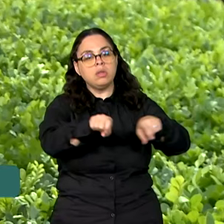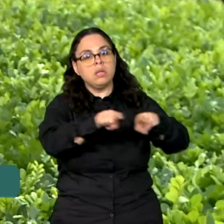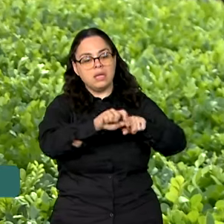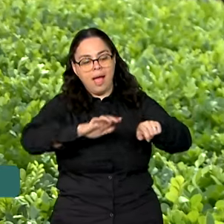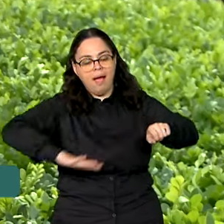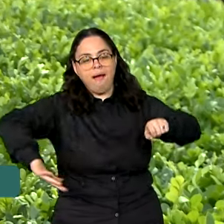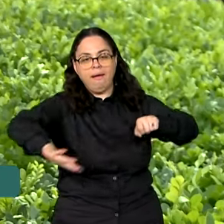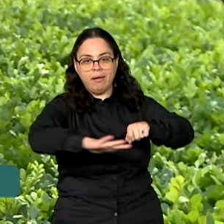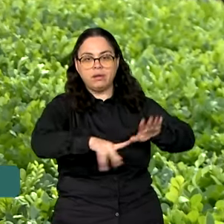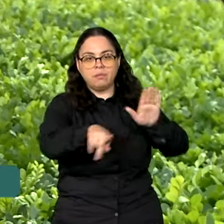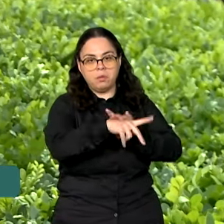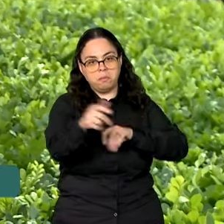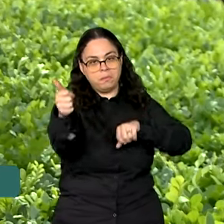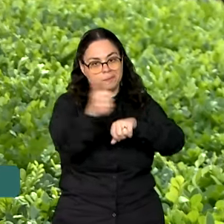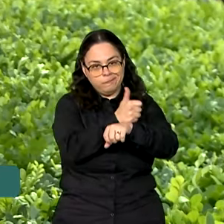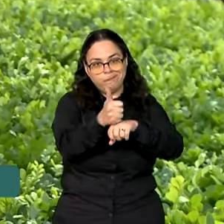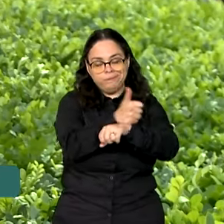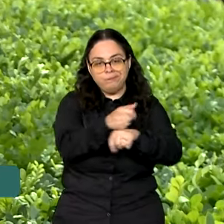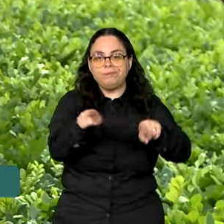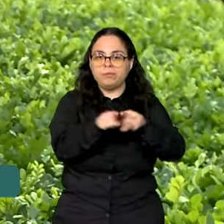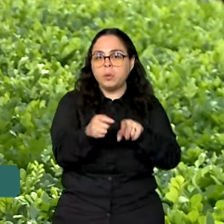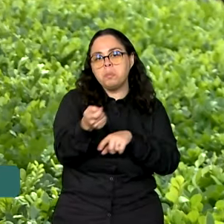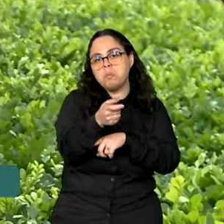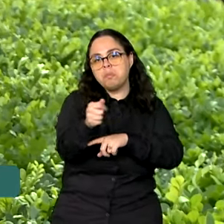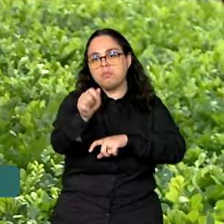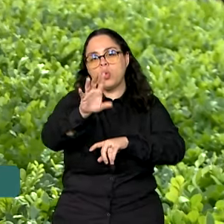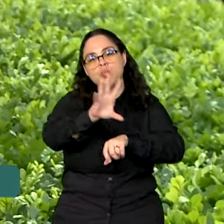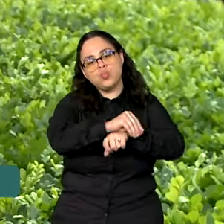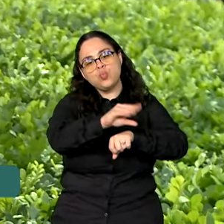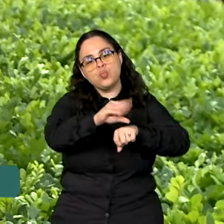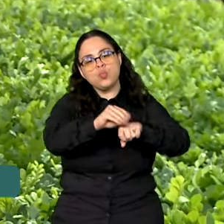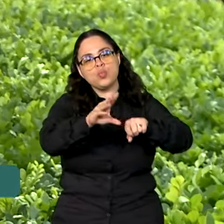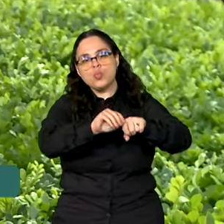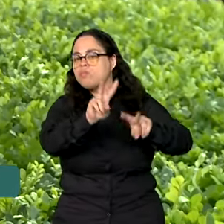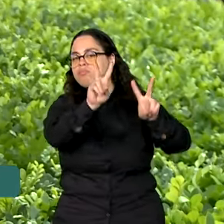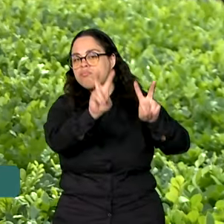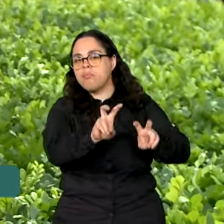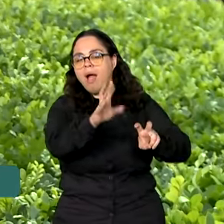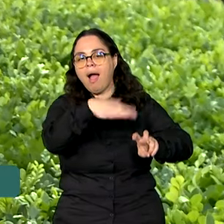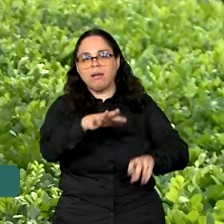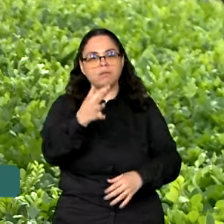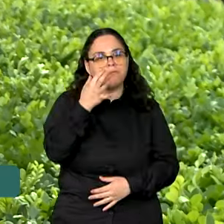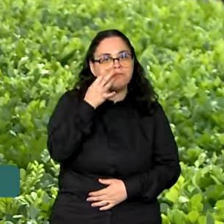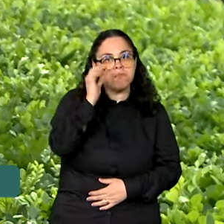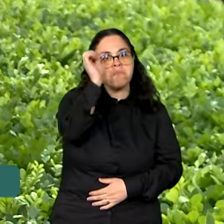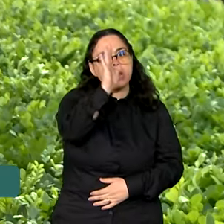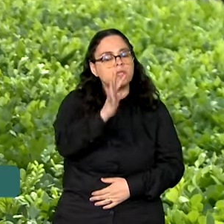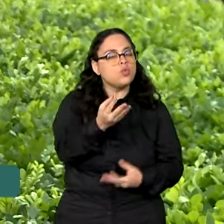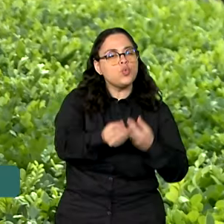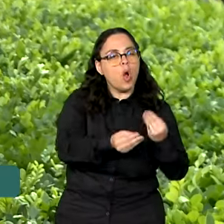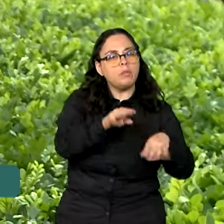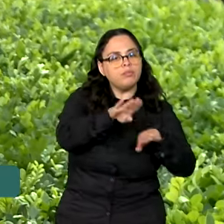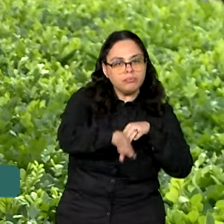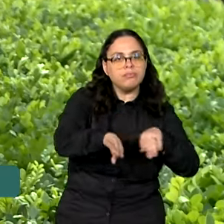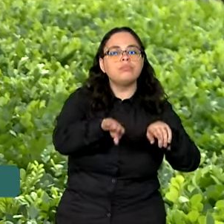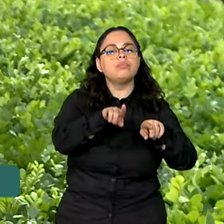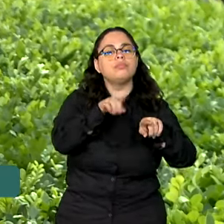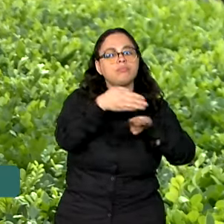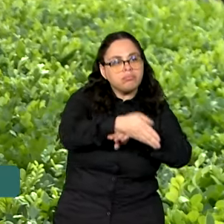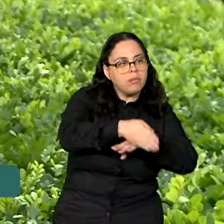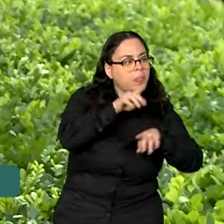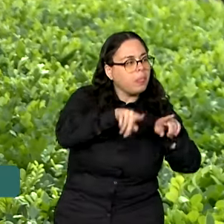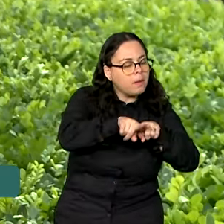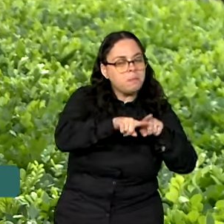geral do profissional e também um pouco de conhecimento sobre a realidade brasileira e mundial. O